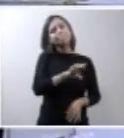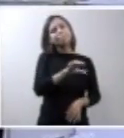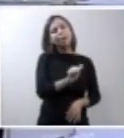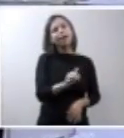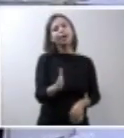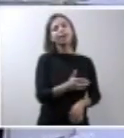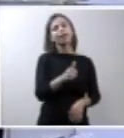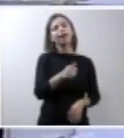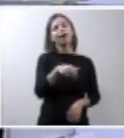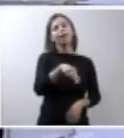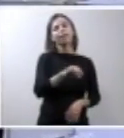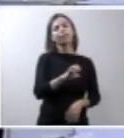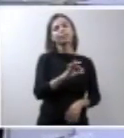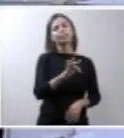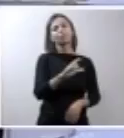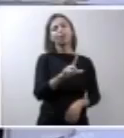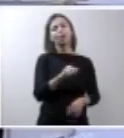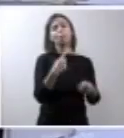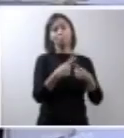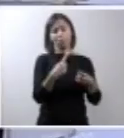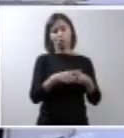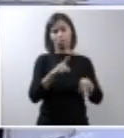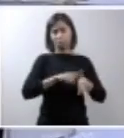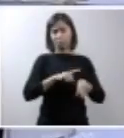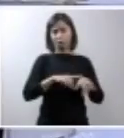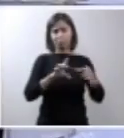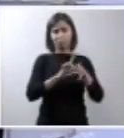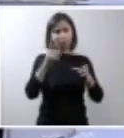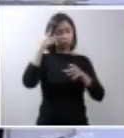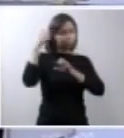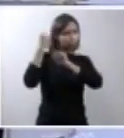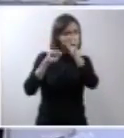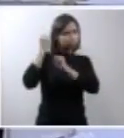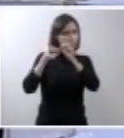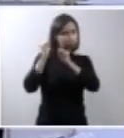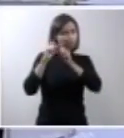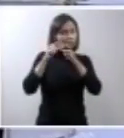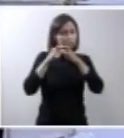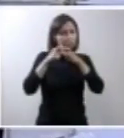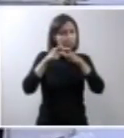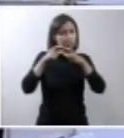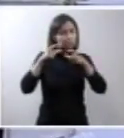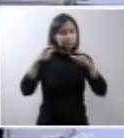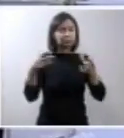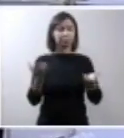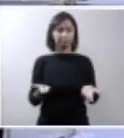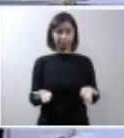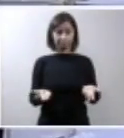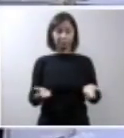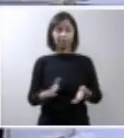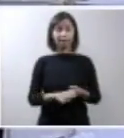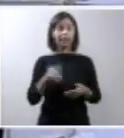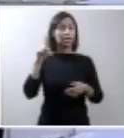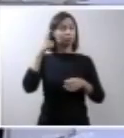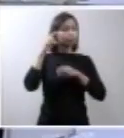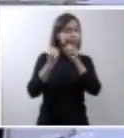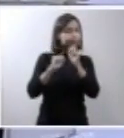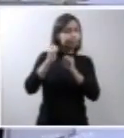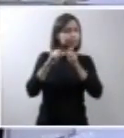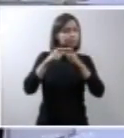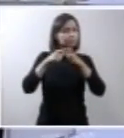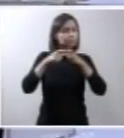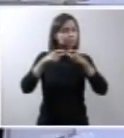houve o tempo para que essa massa rudimentar tivesse algum desenvolvimento esse desenvolvimento